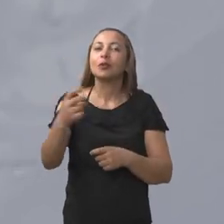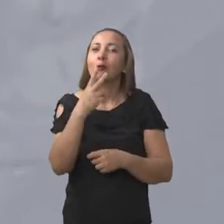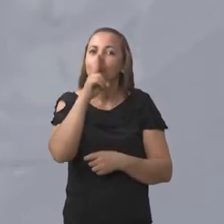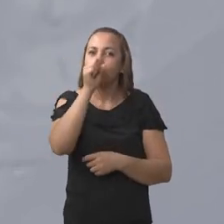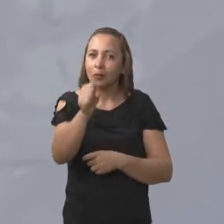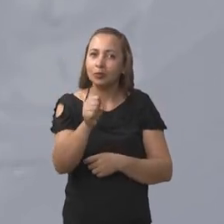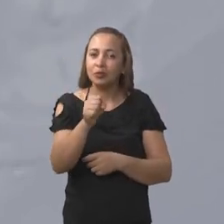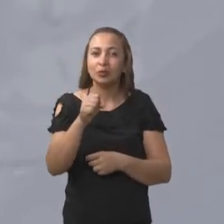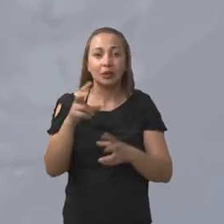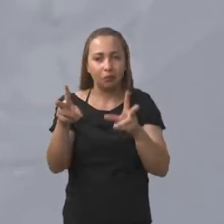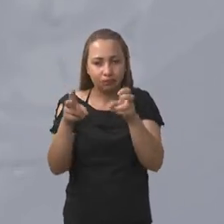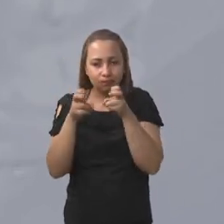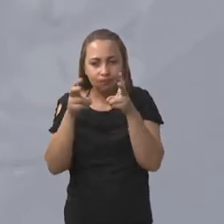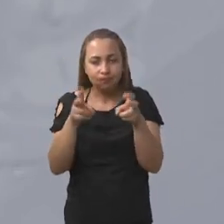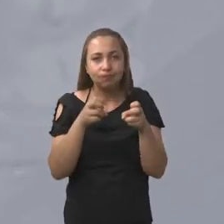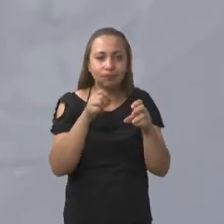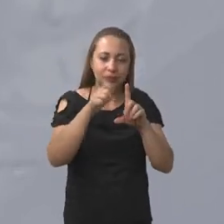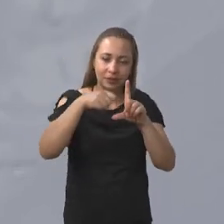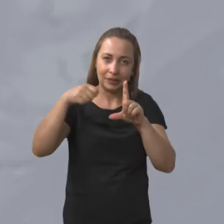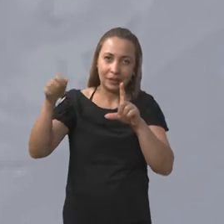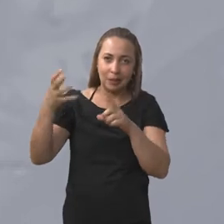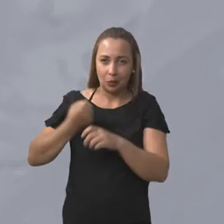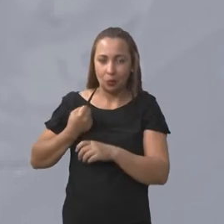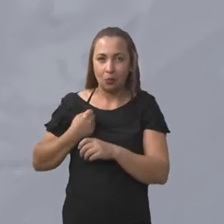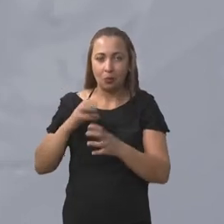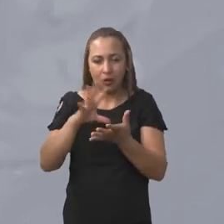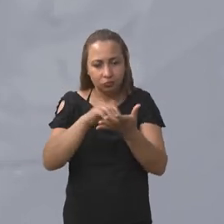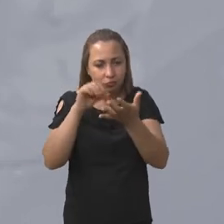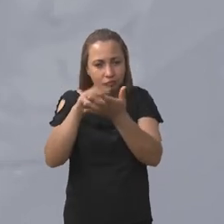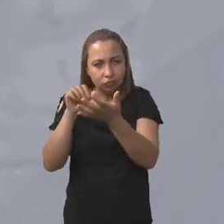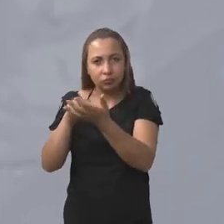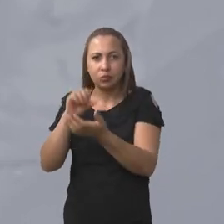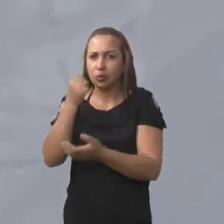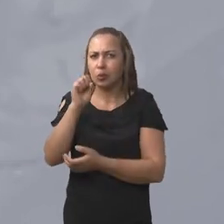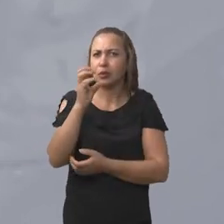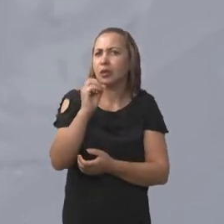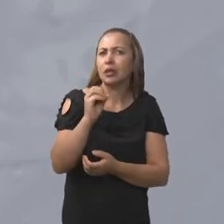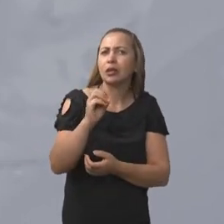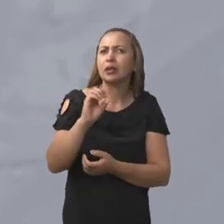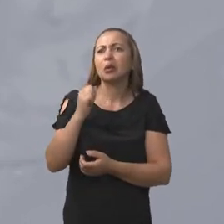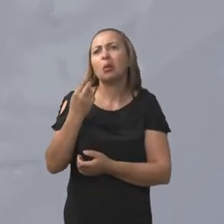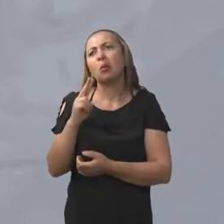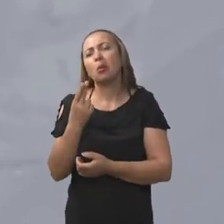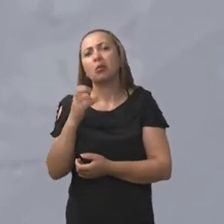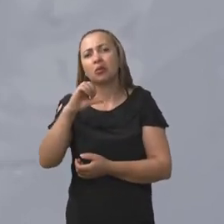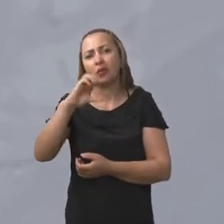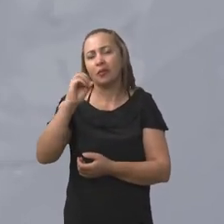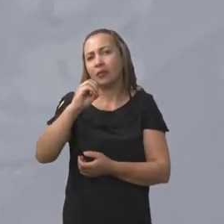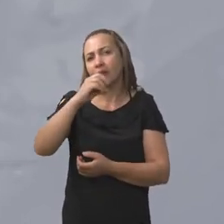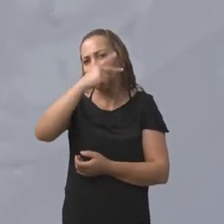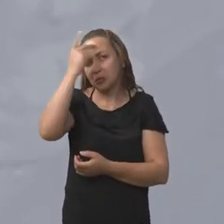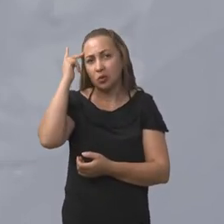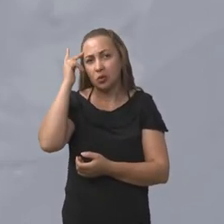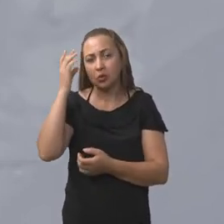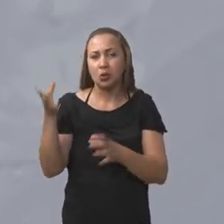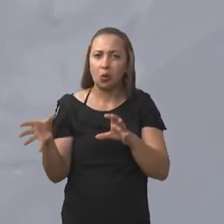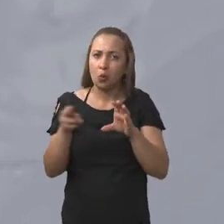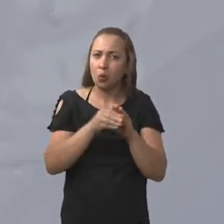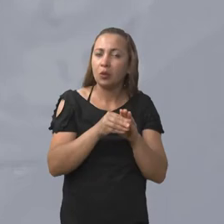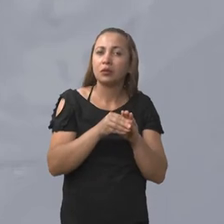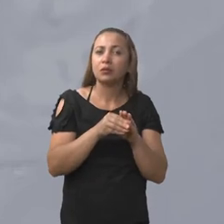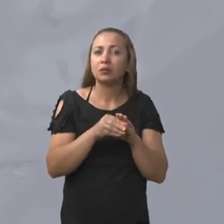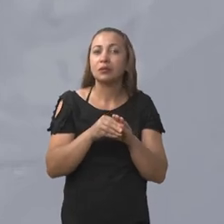na fase de coleta de dados, já temos aproximadamente 80, entre 80 e 90 pacientes incluídos na